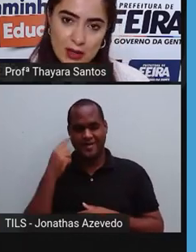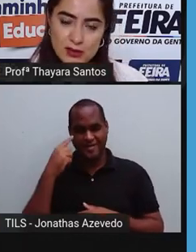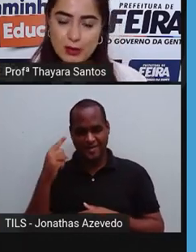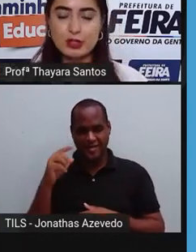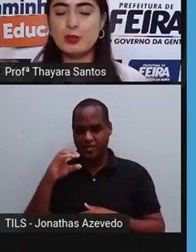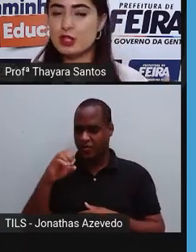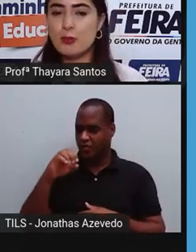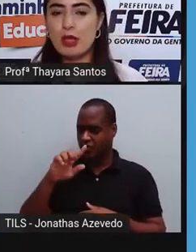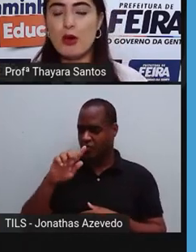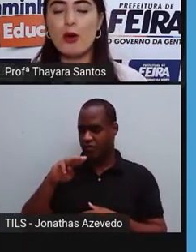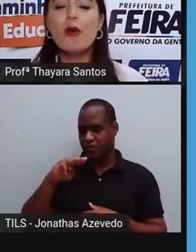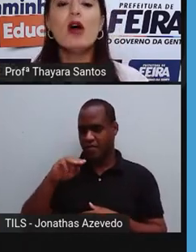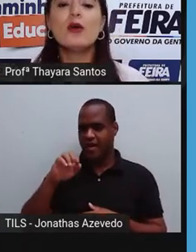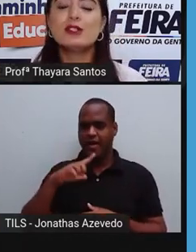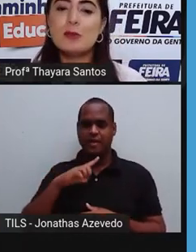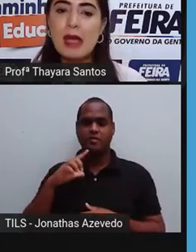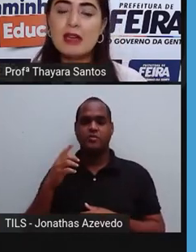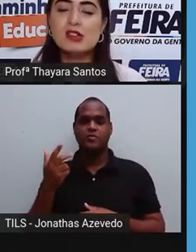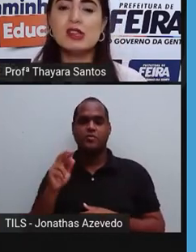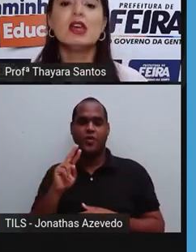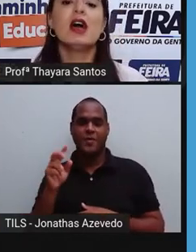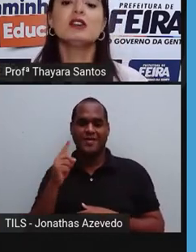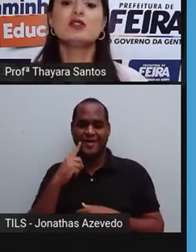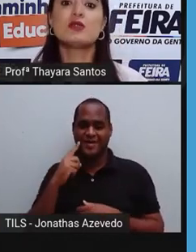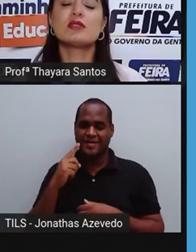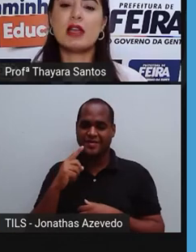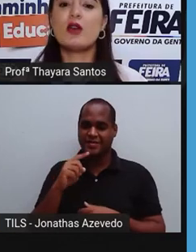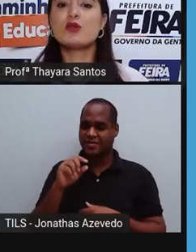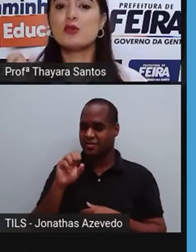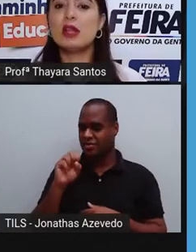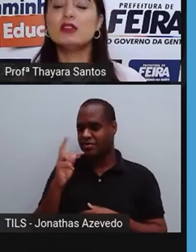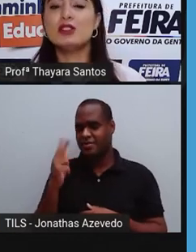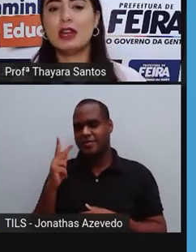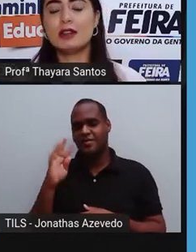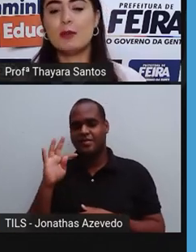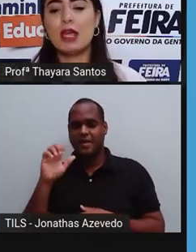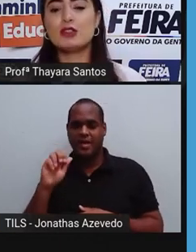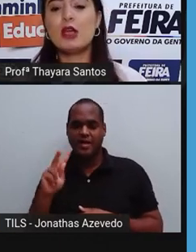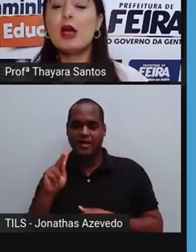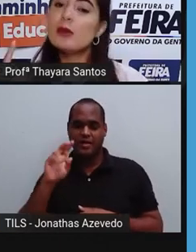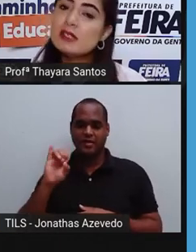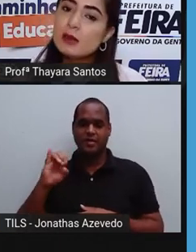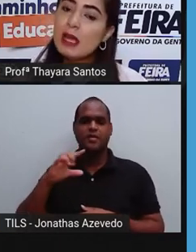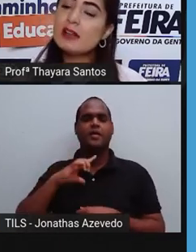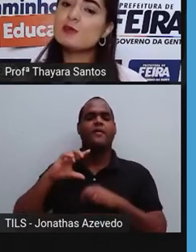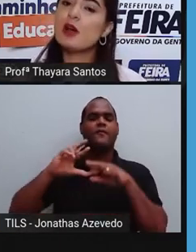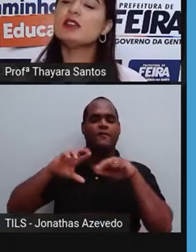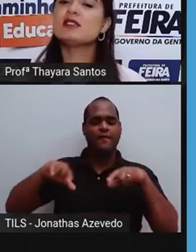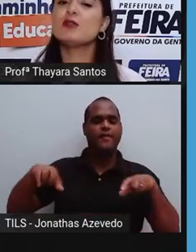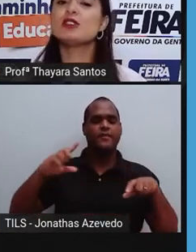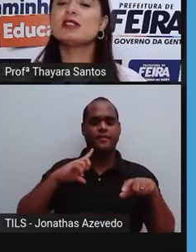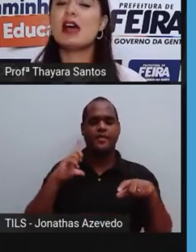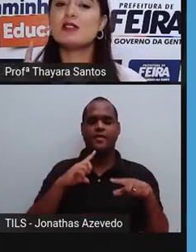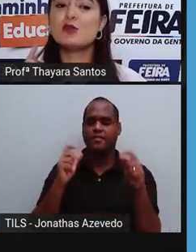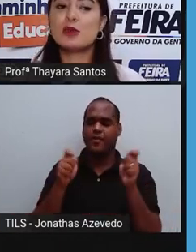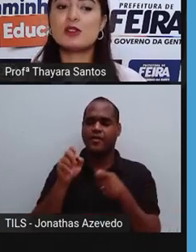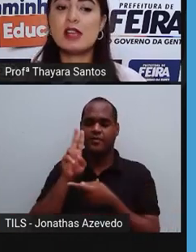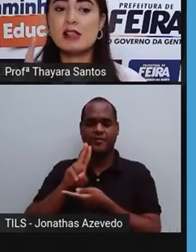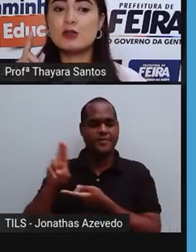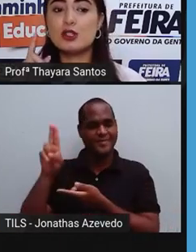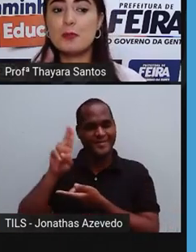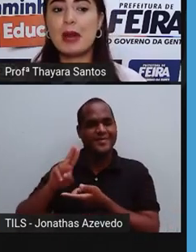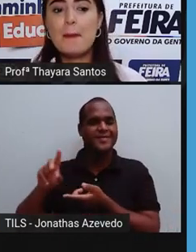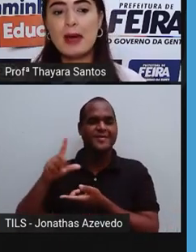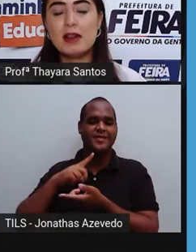cogumelos, né? Tipo o champignon, o chimége. A gente consegue consumir eles diretamente, mas também eles podem ser utilizados no